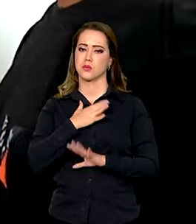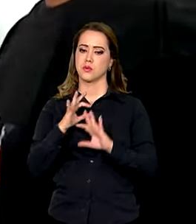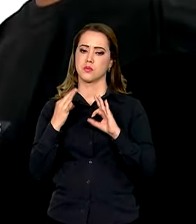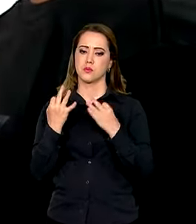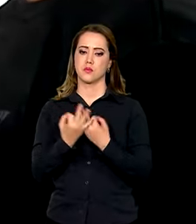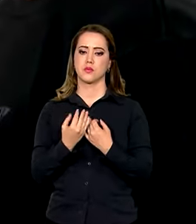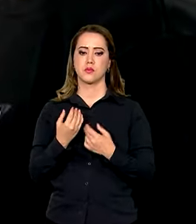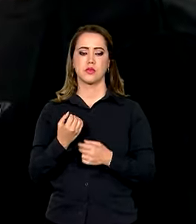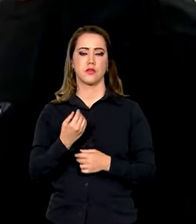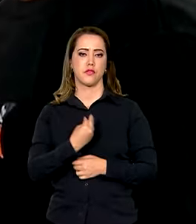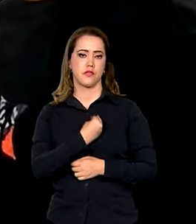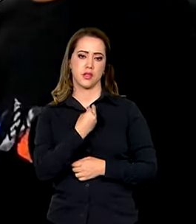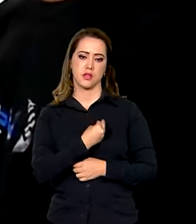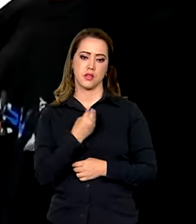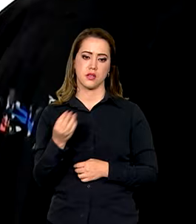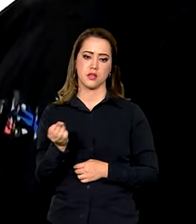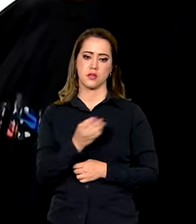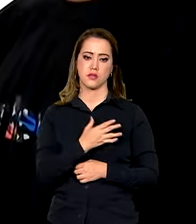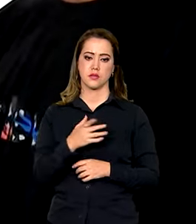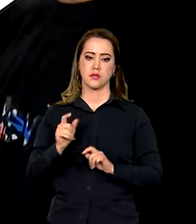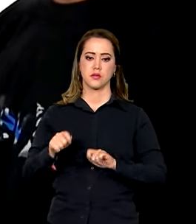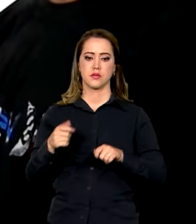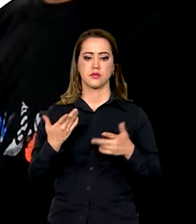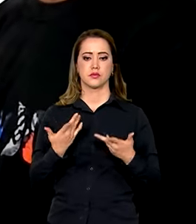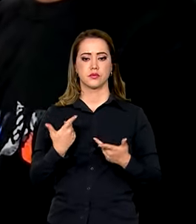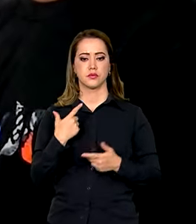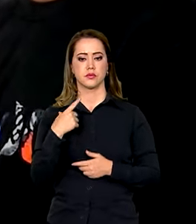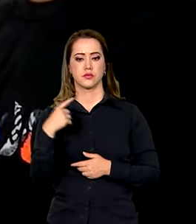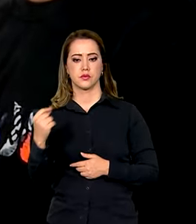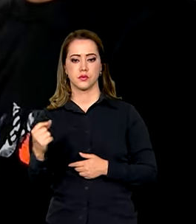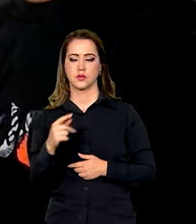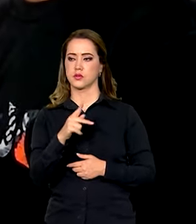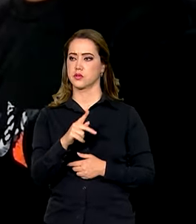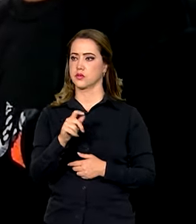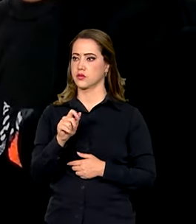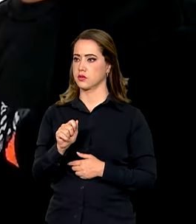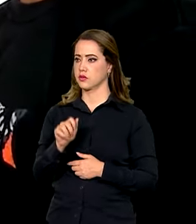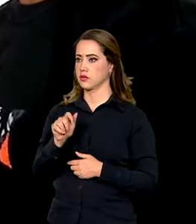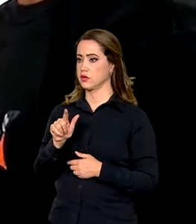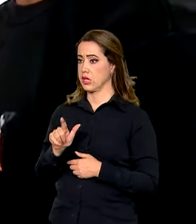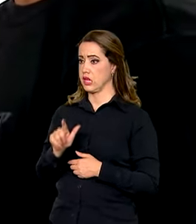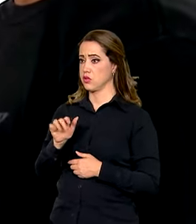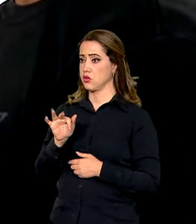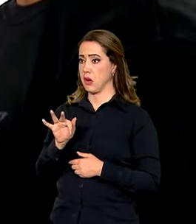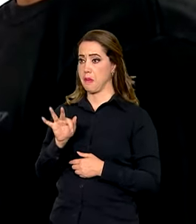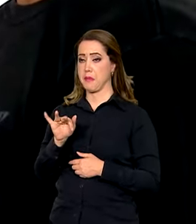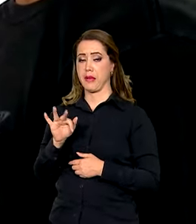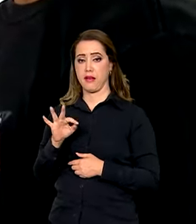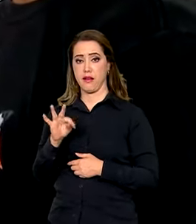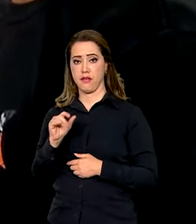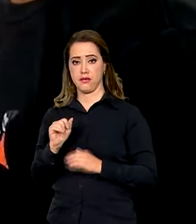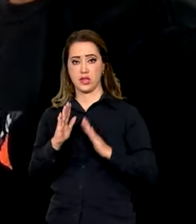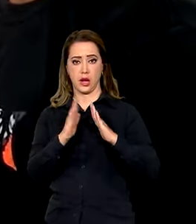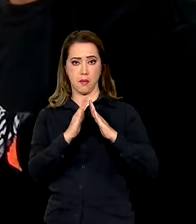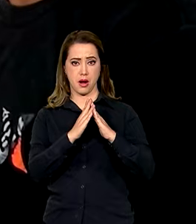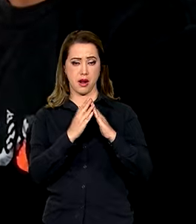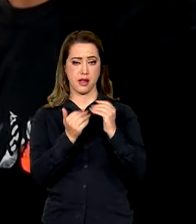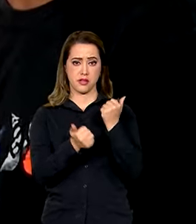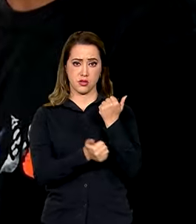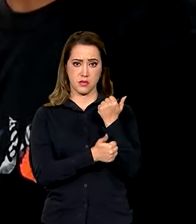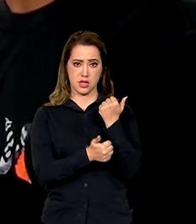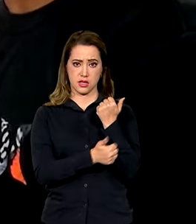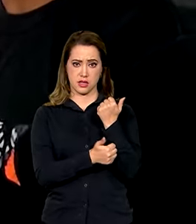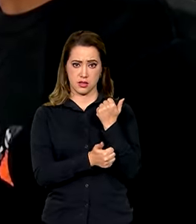Estrutura de vida, sabe? Você sair de uma palafita, de casa de madeira e ter tudo isso.